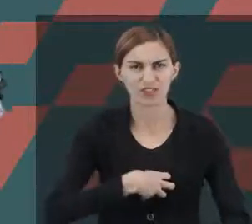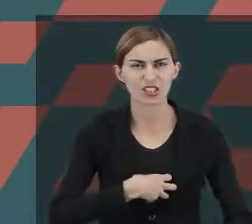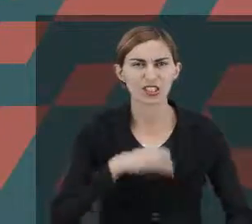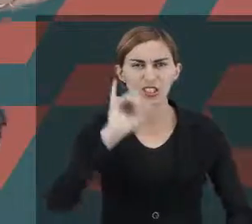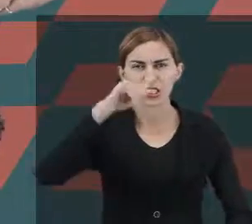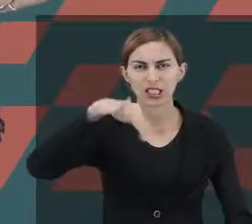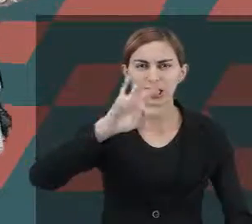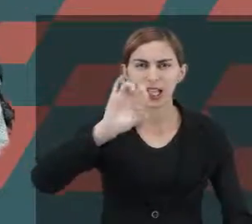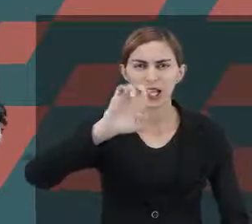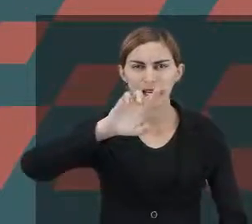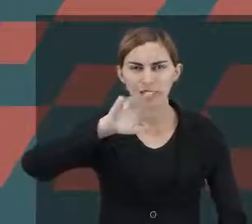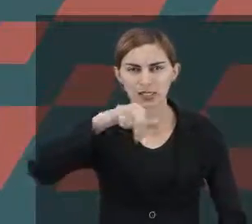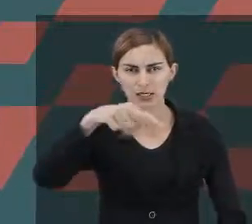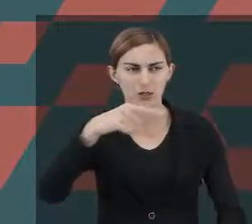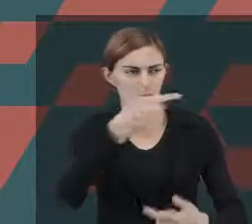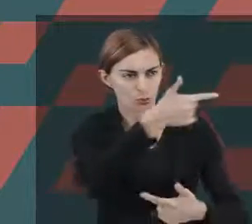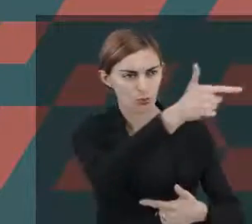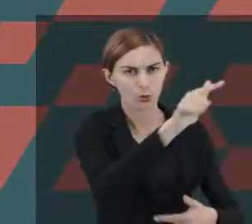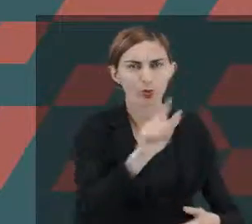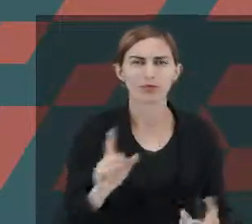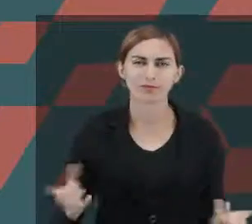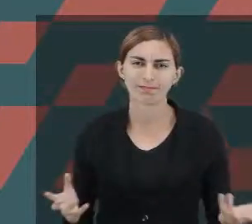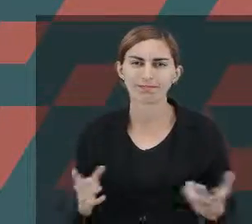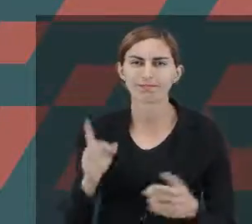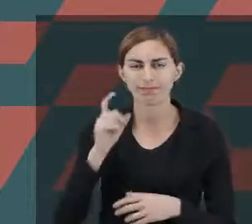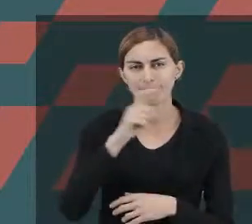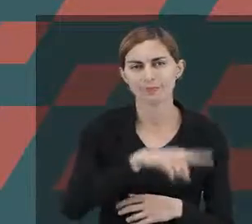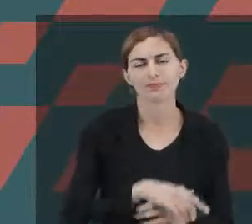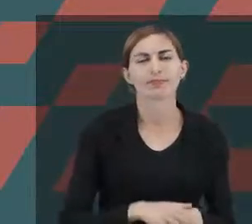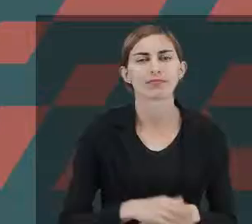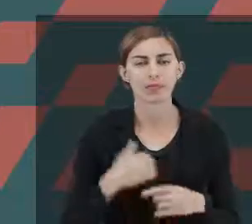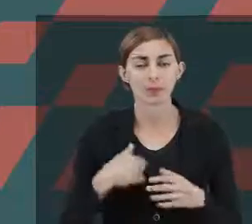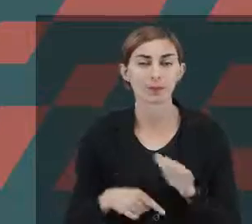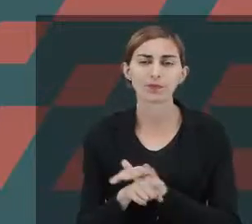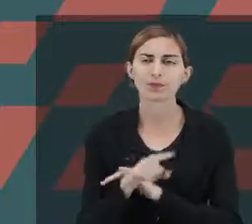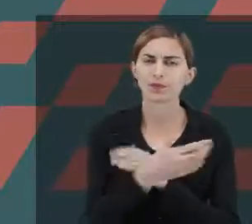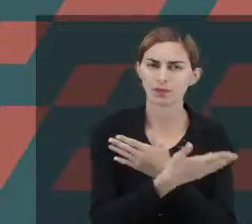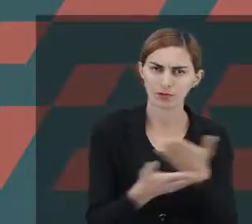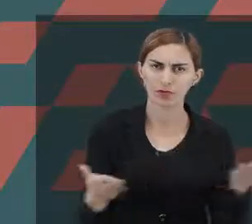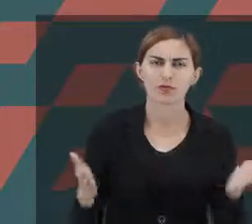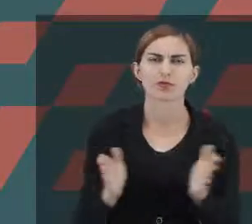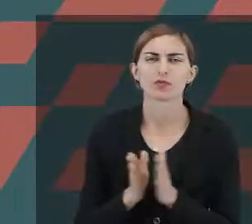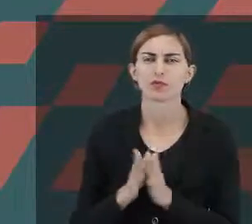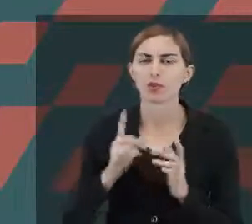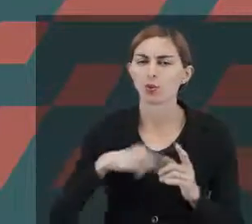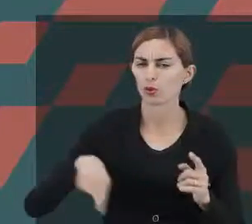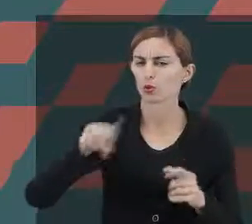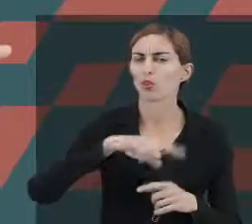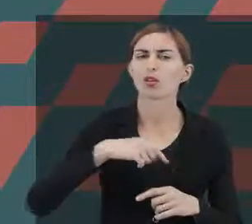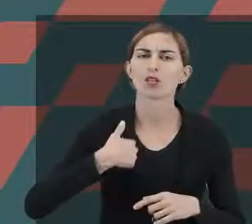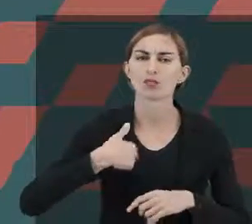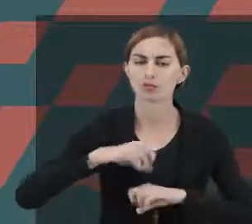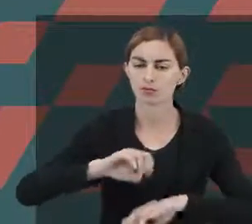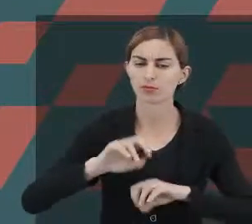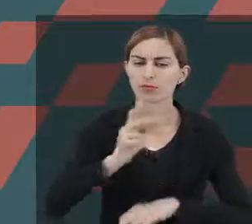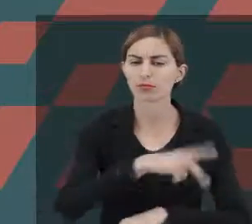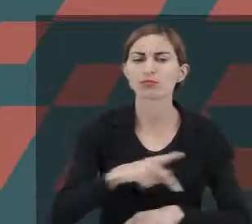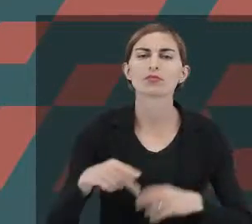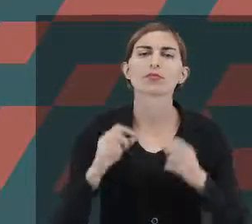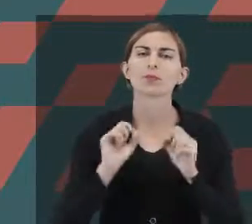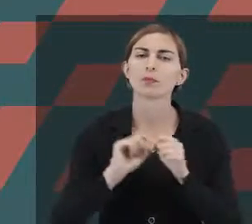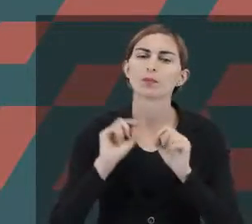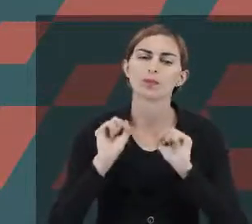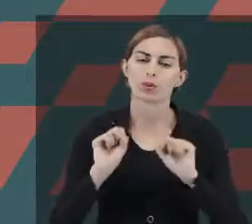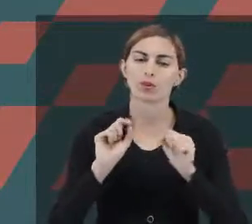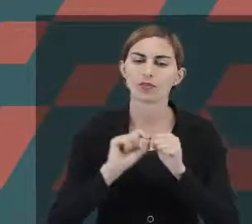interagir com o outro, essa aprendizagem vai estar comprometida. E aí eu pergunto a vocês. O que nós, enquanto educadores, podemos